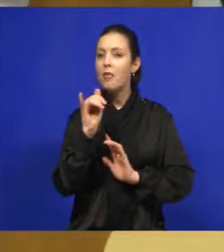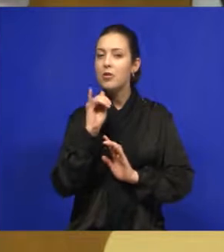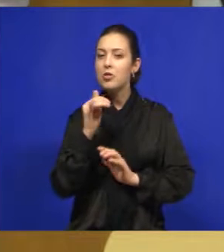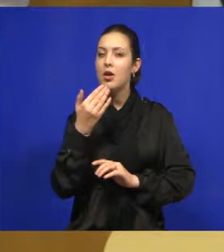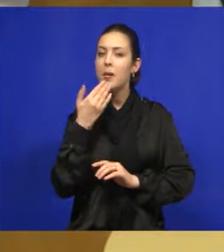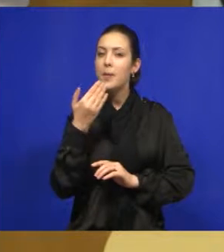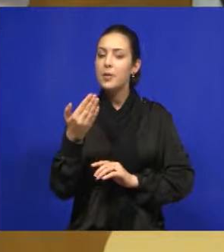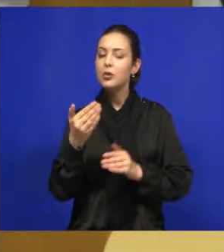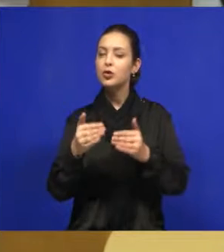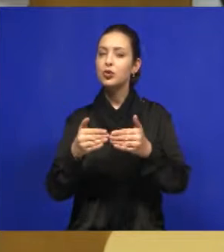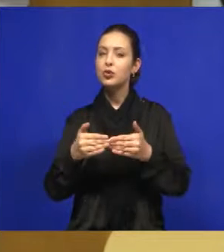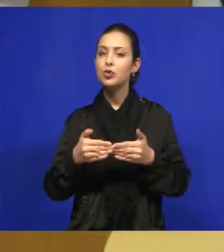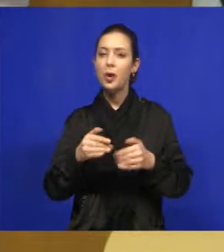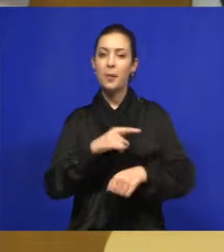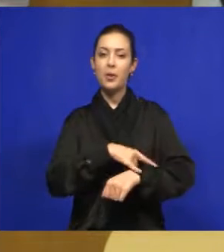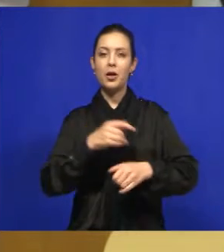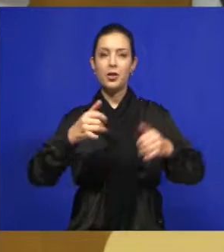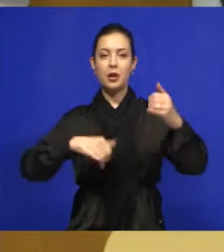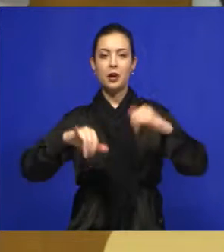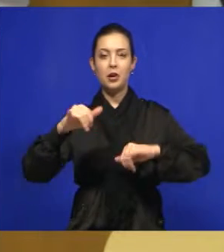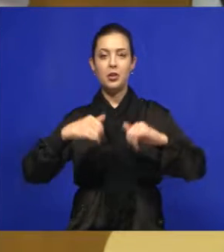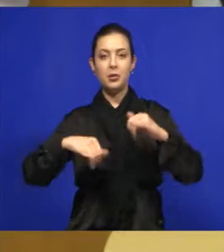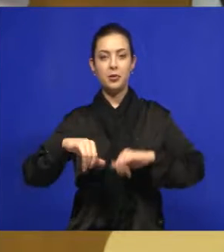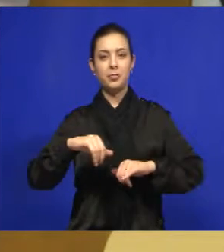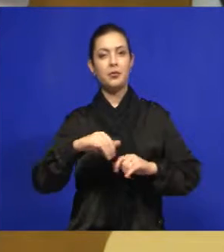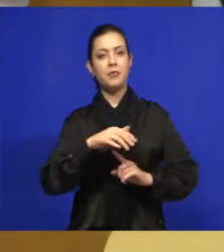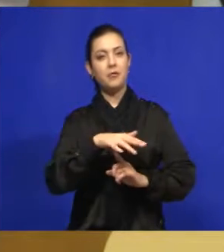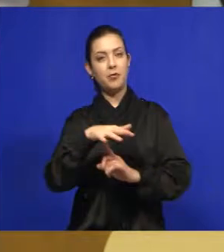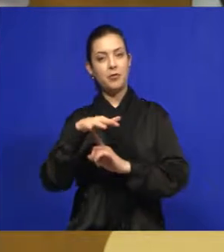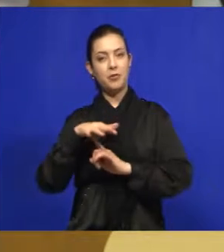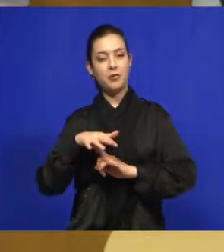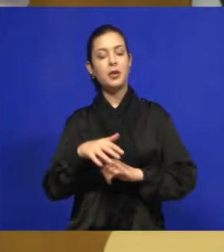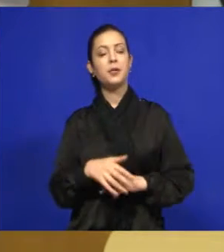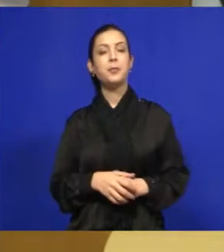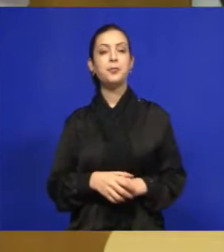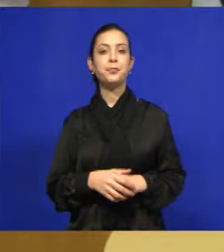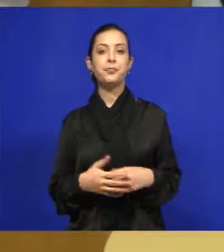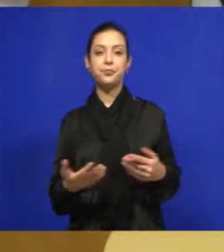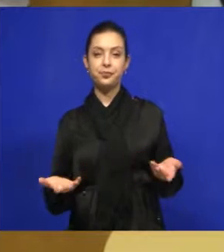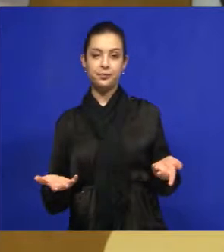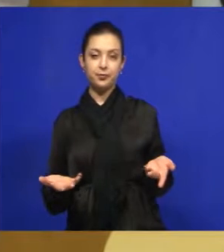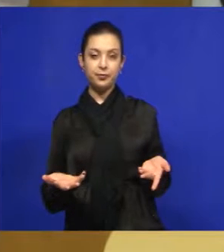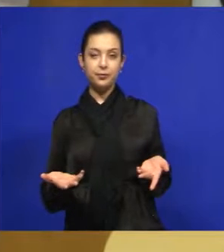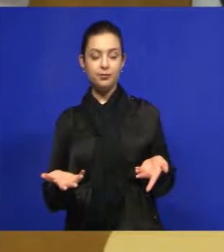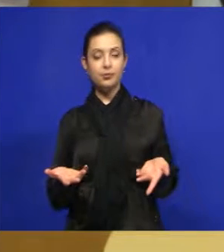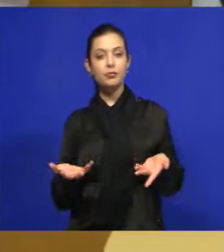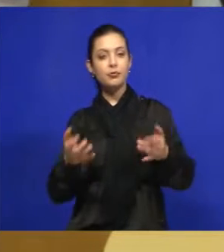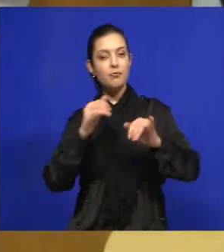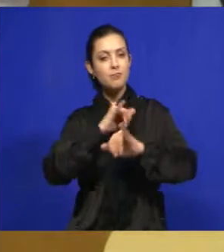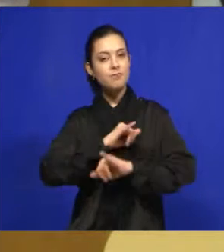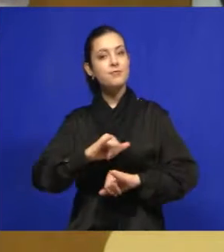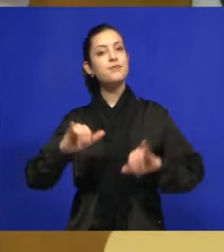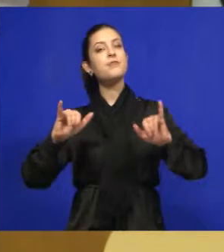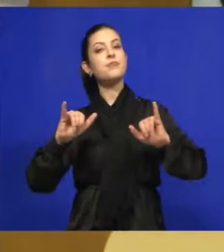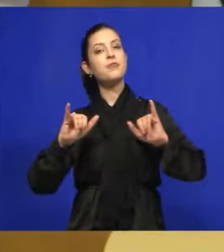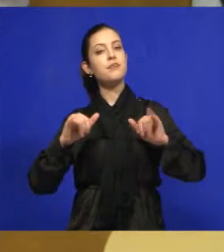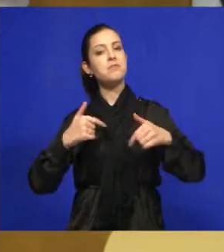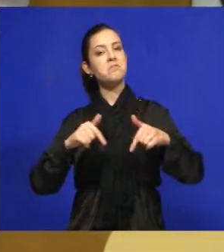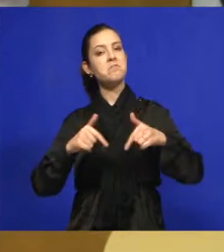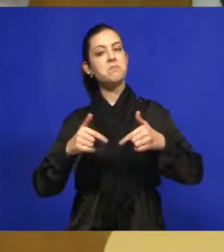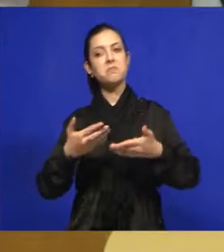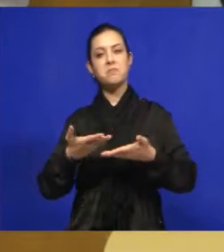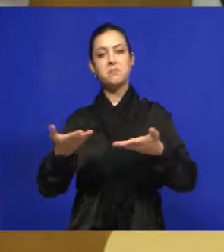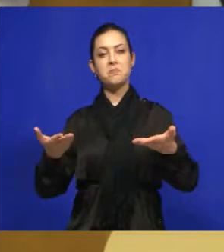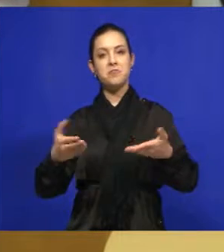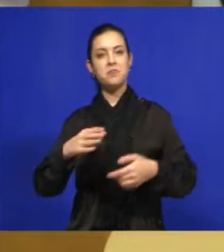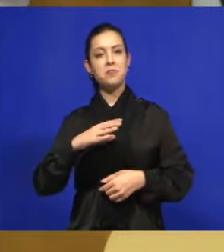pedido solicitando banheiro químico nas feiras. Então, quero enfatizar aí o trabalho